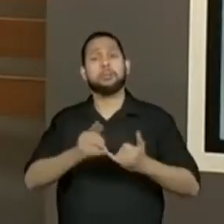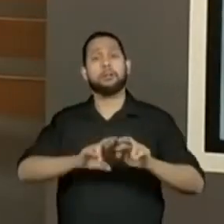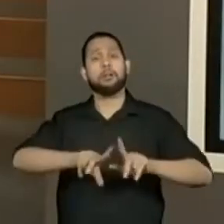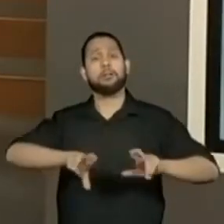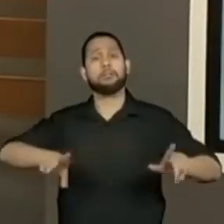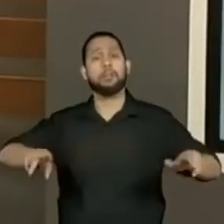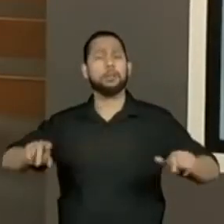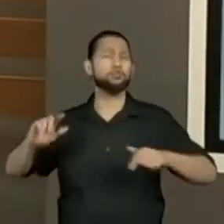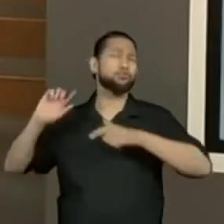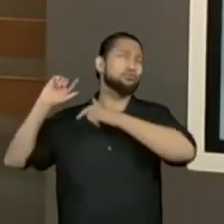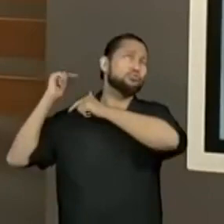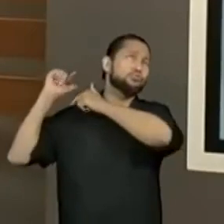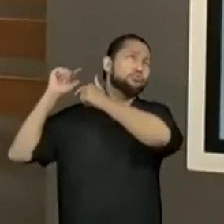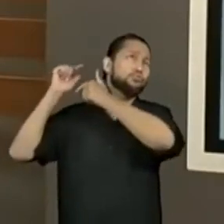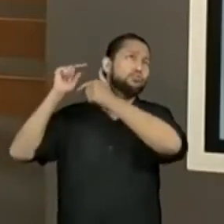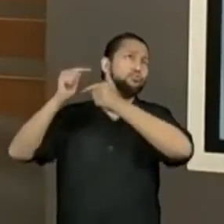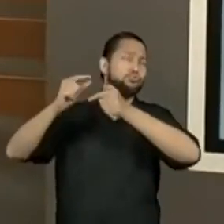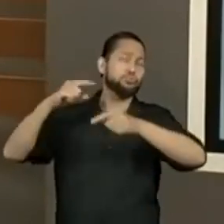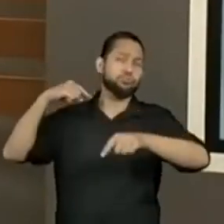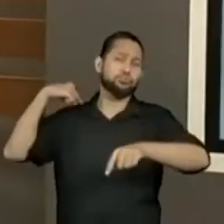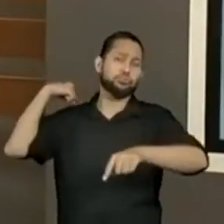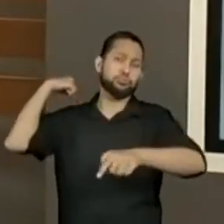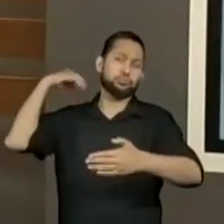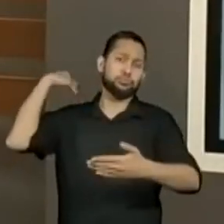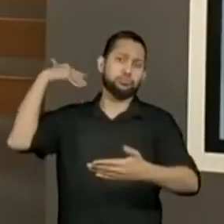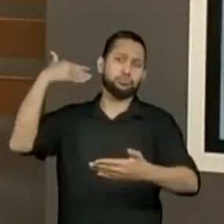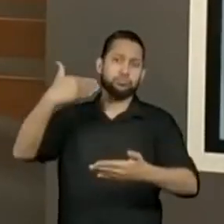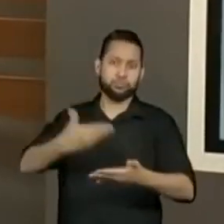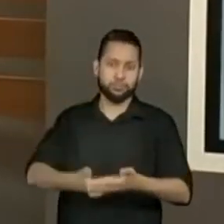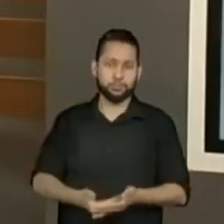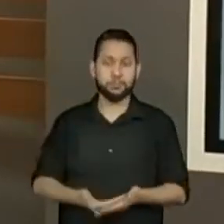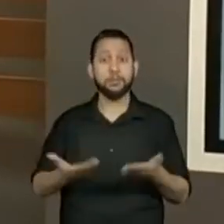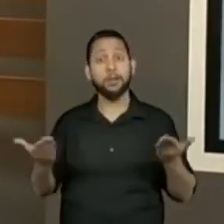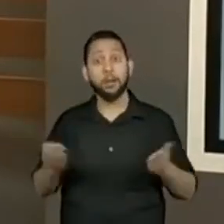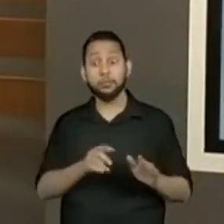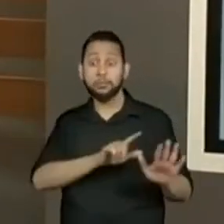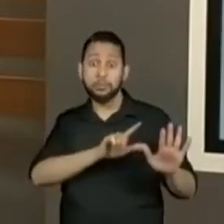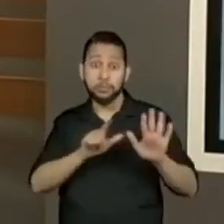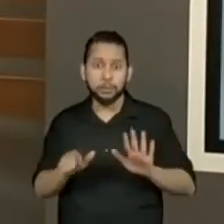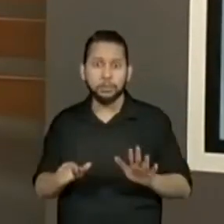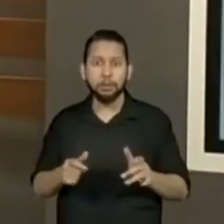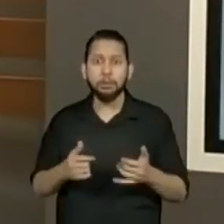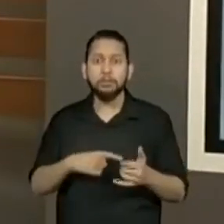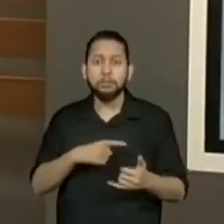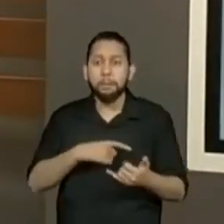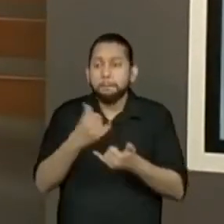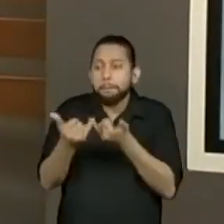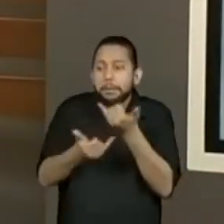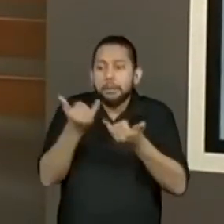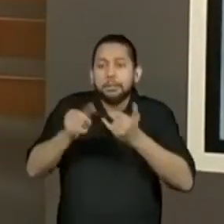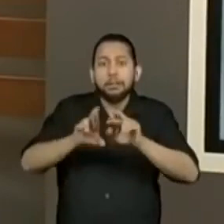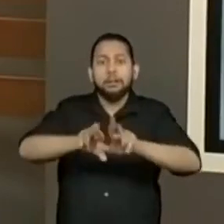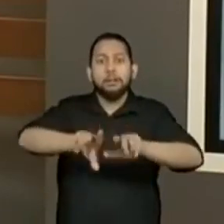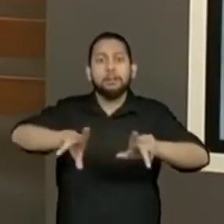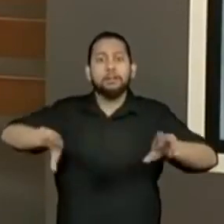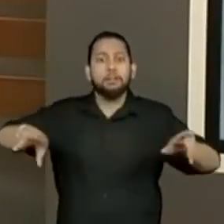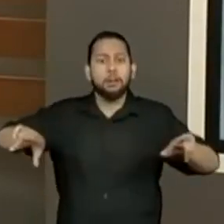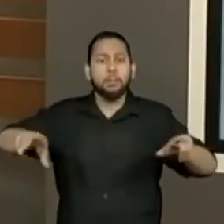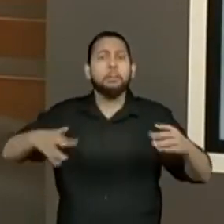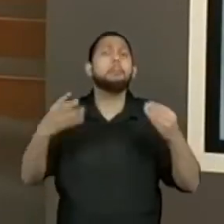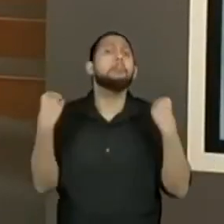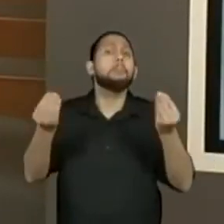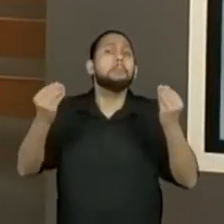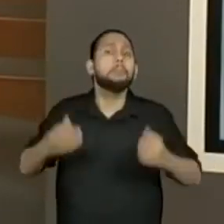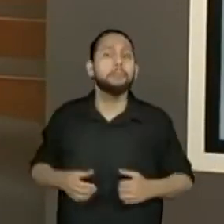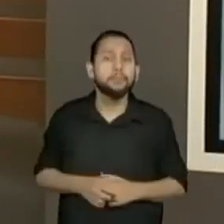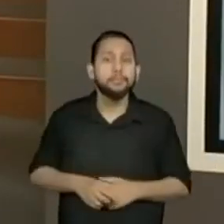Brincadeiras tradicionais. Nós vamos passar uma semana inteirinha conhecendo várias brincadeiras. E qual é o objetivo de